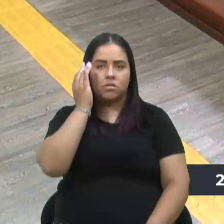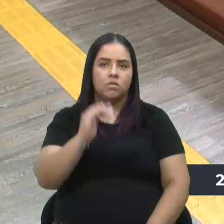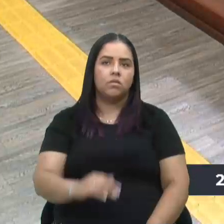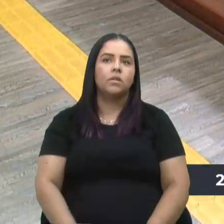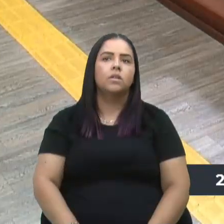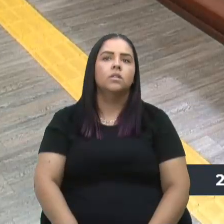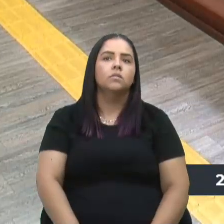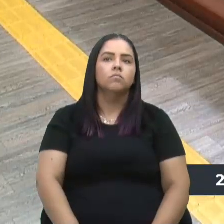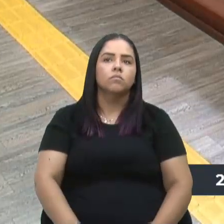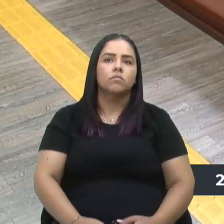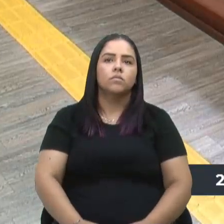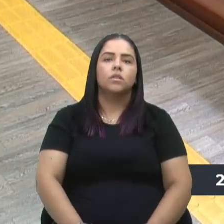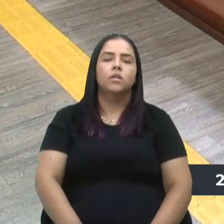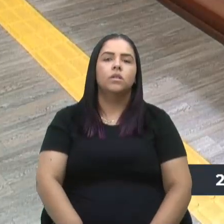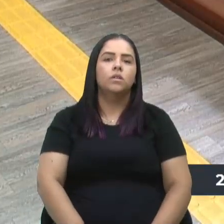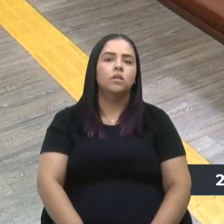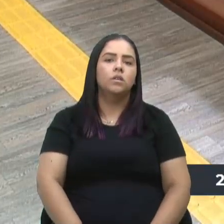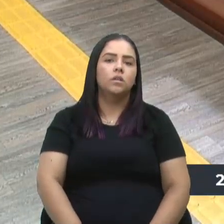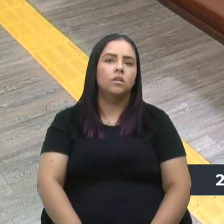Pava.